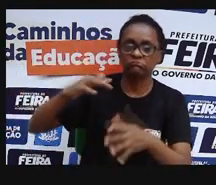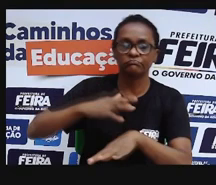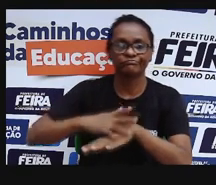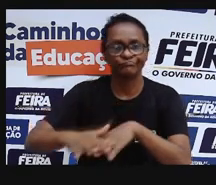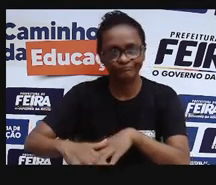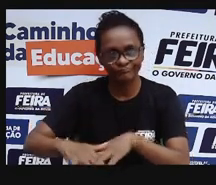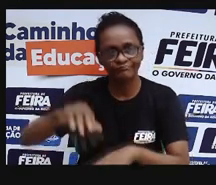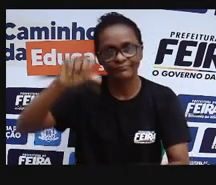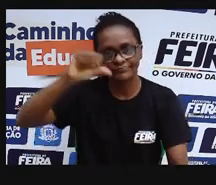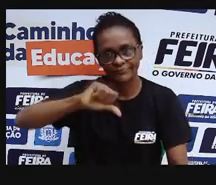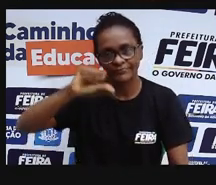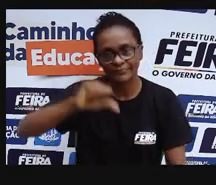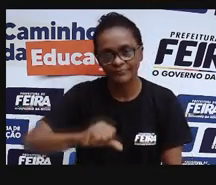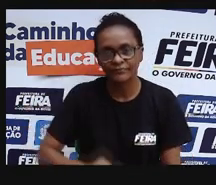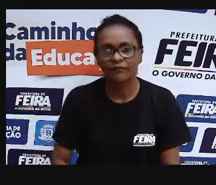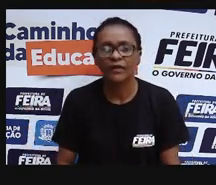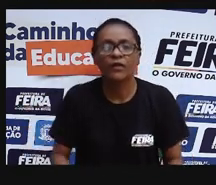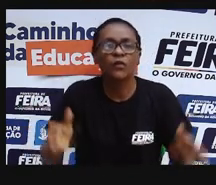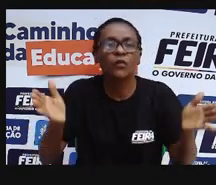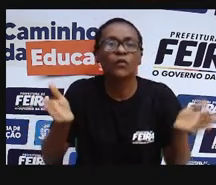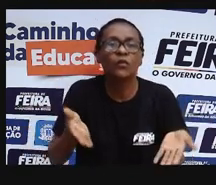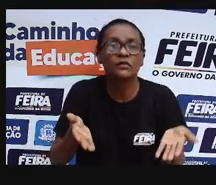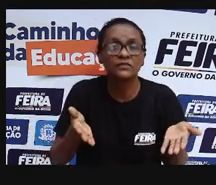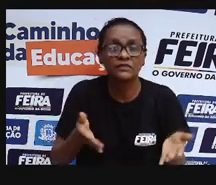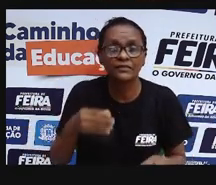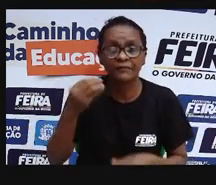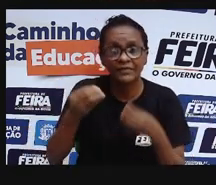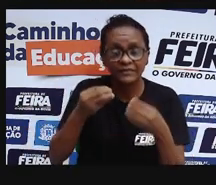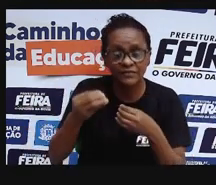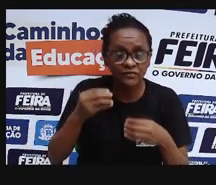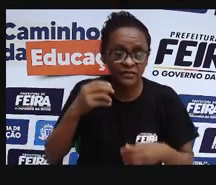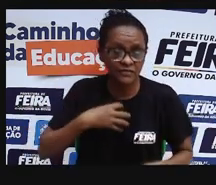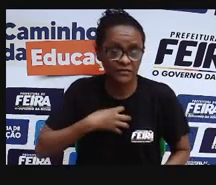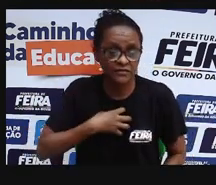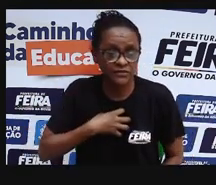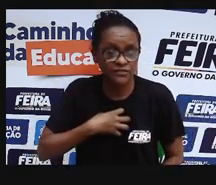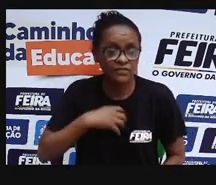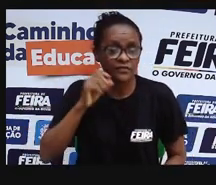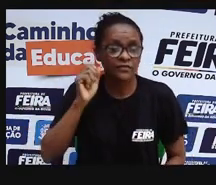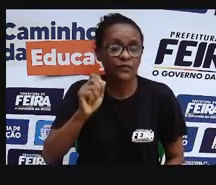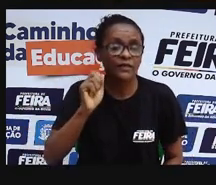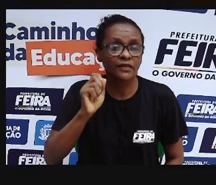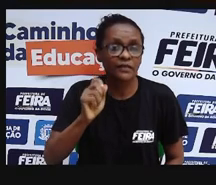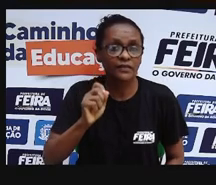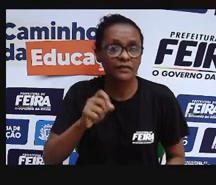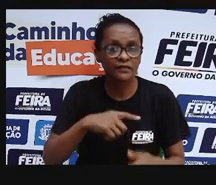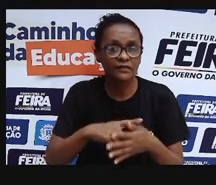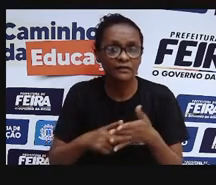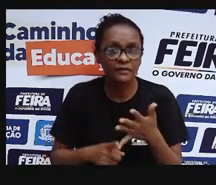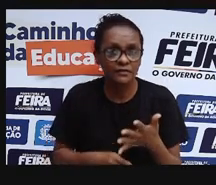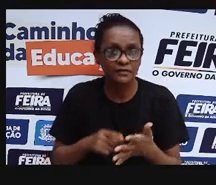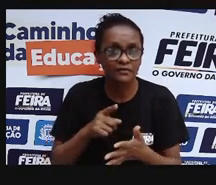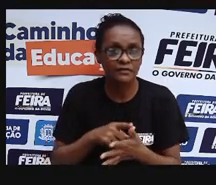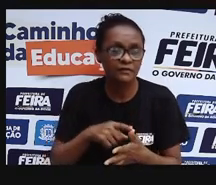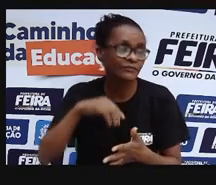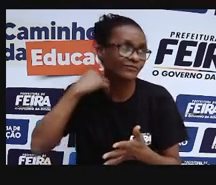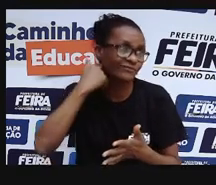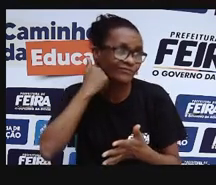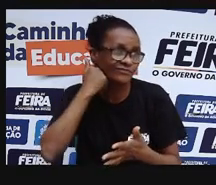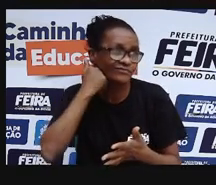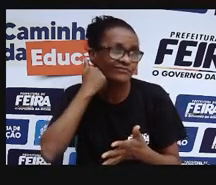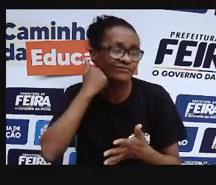2019. E quais são os sintomas dessa COVID-19? Os mais comuns são febre,